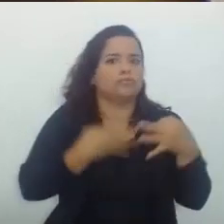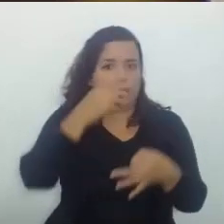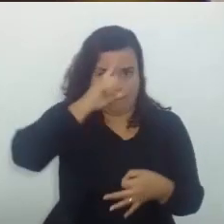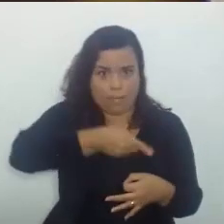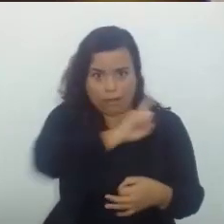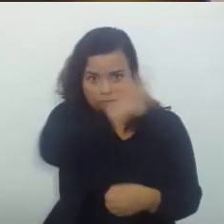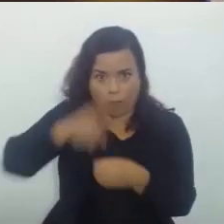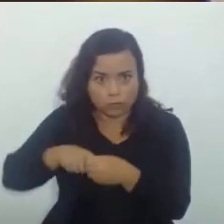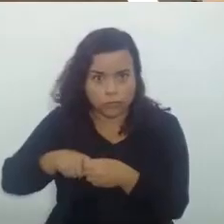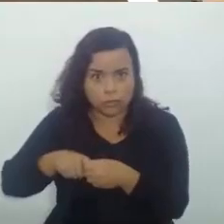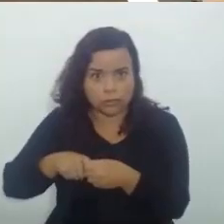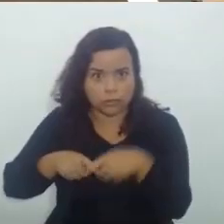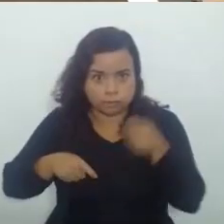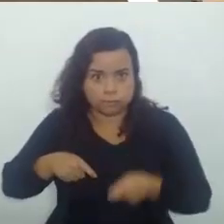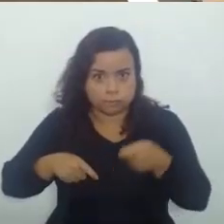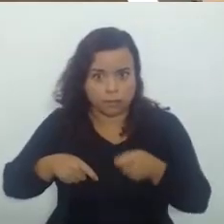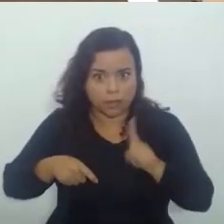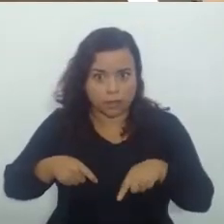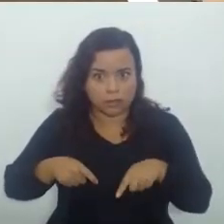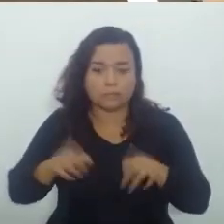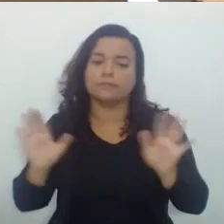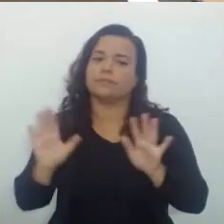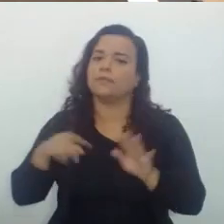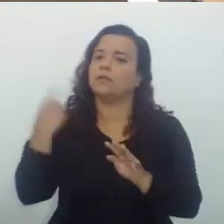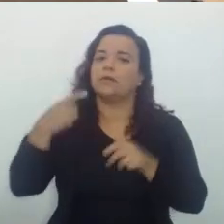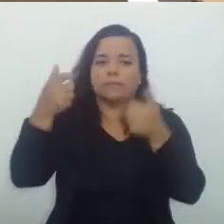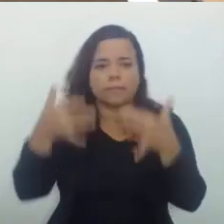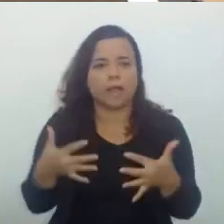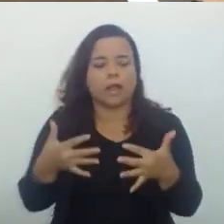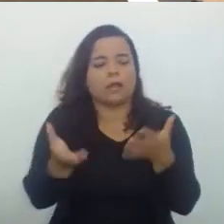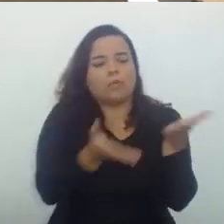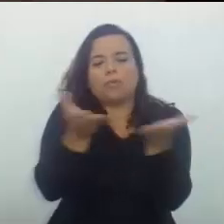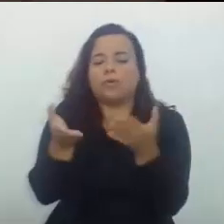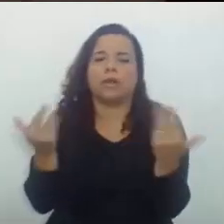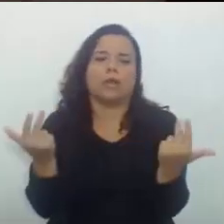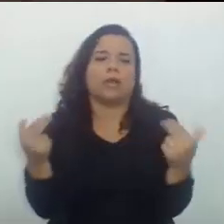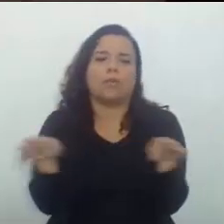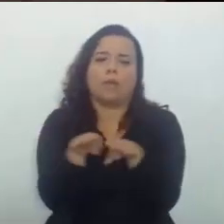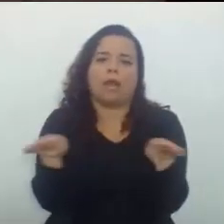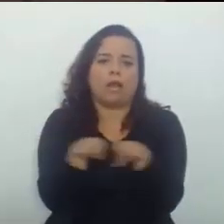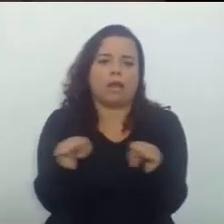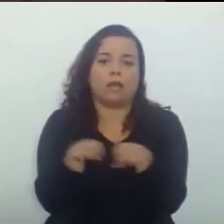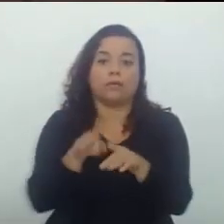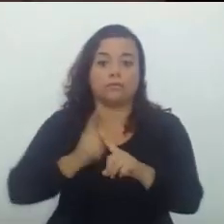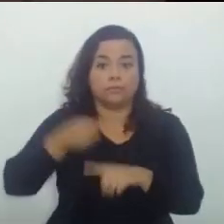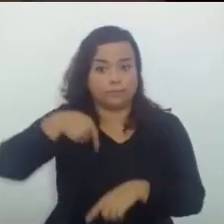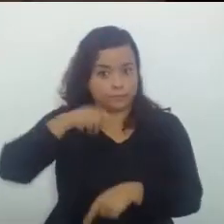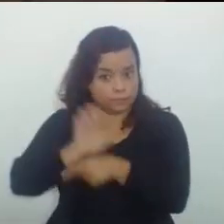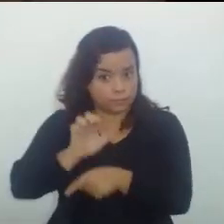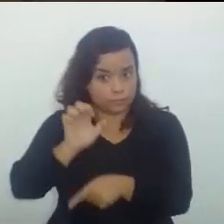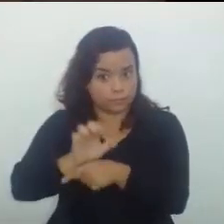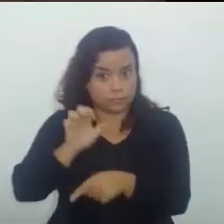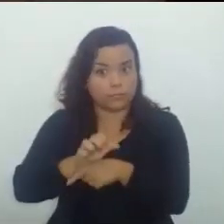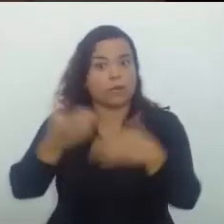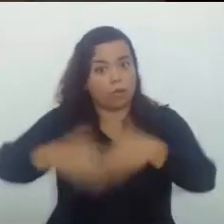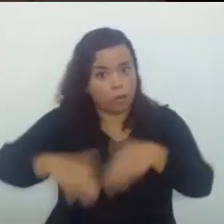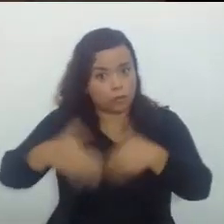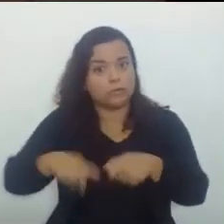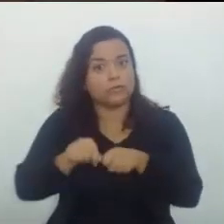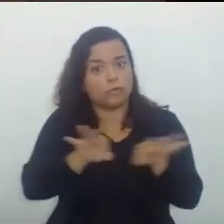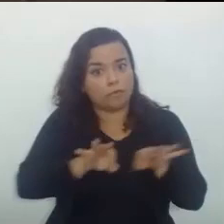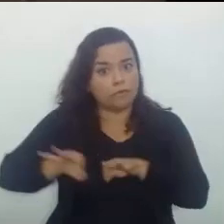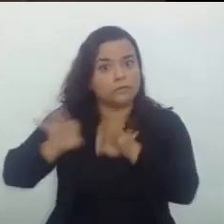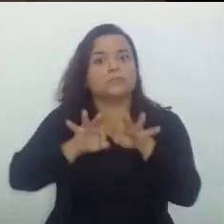Bom Mas Nós estamos falando Em tratamento Igualitário Porque o Estado Na condição De realizar o concurso Tem que tratar Todo mundo igual